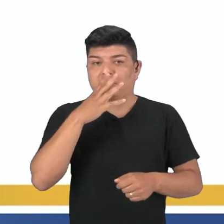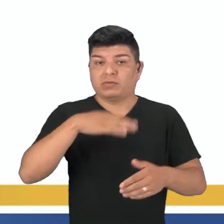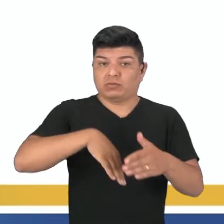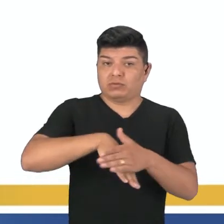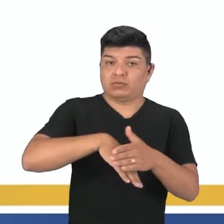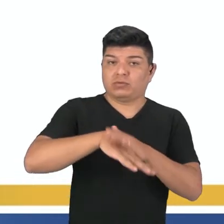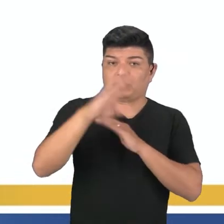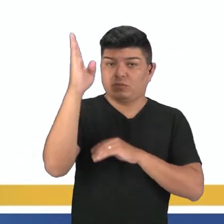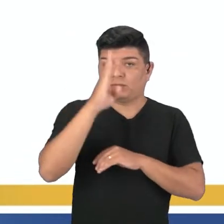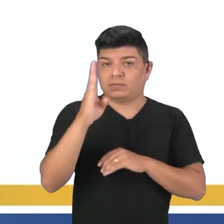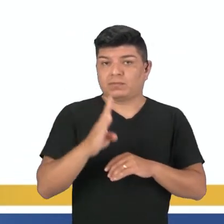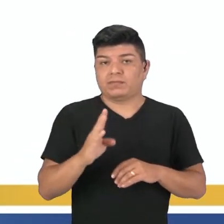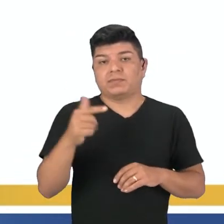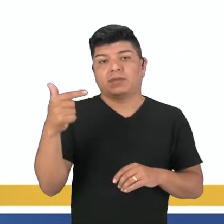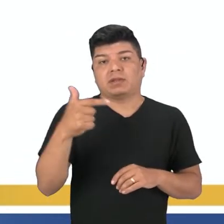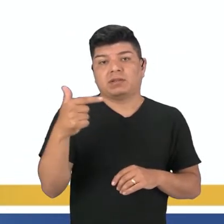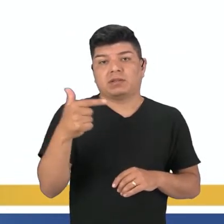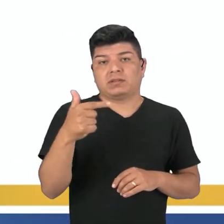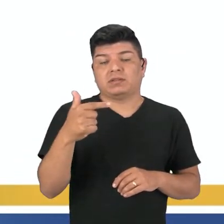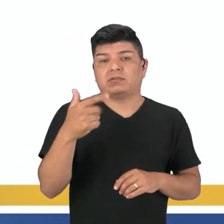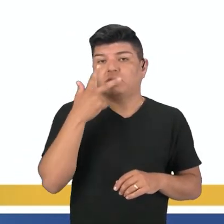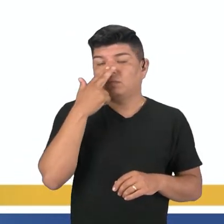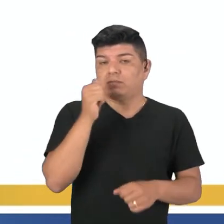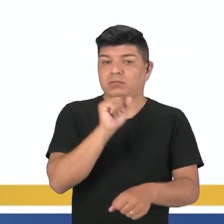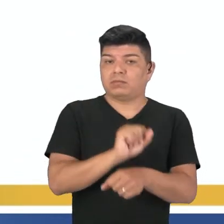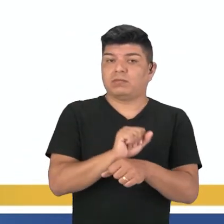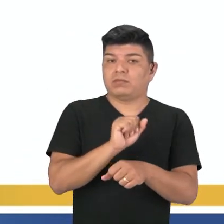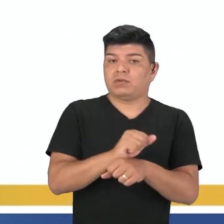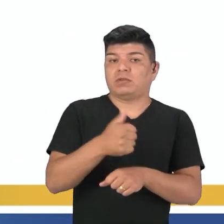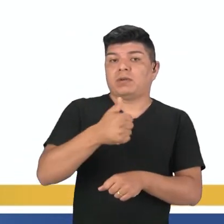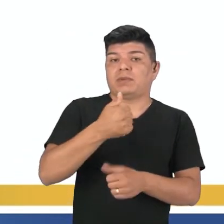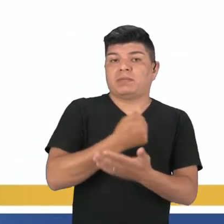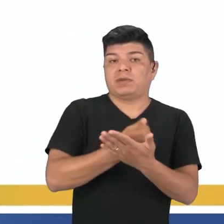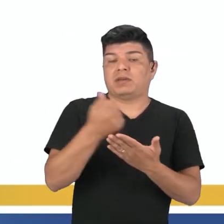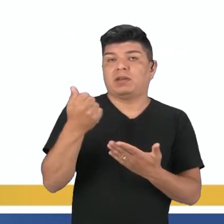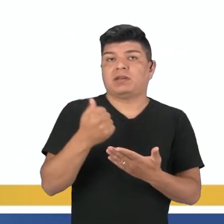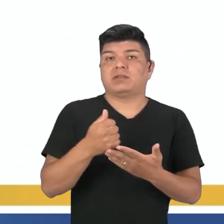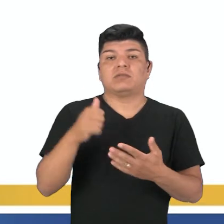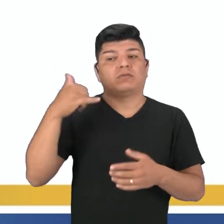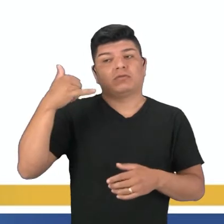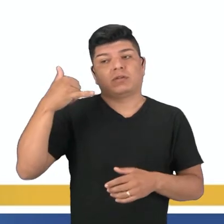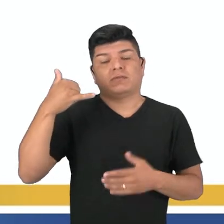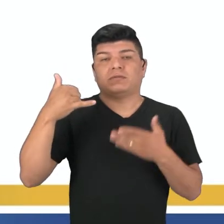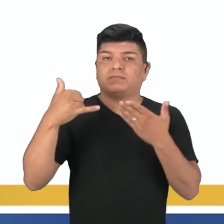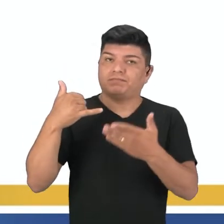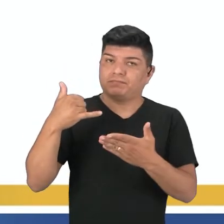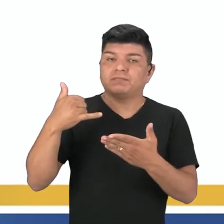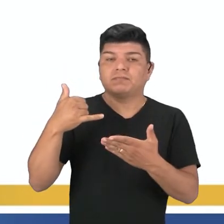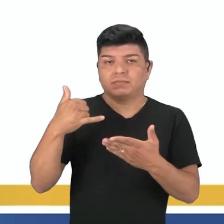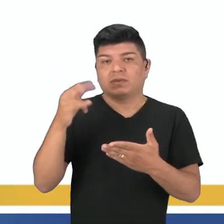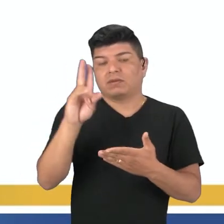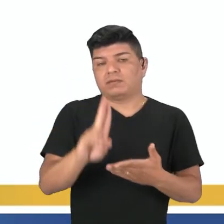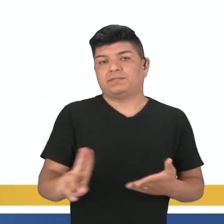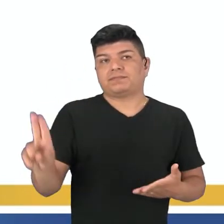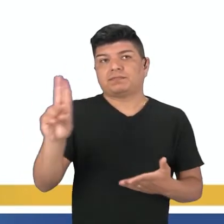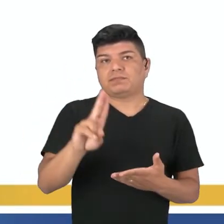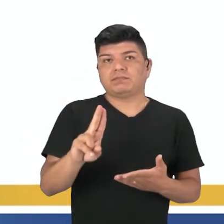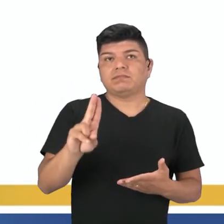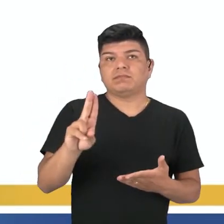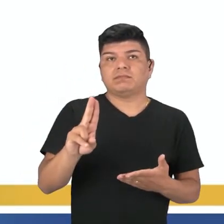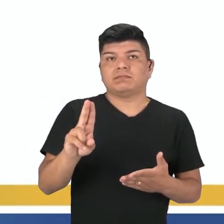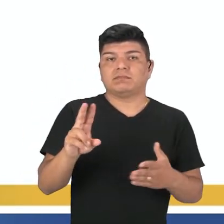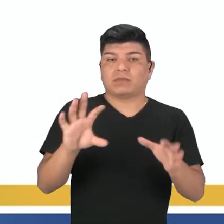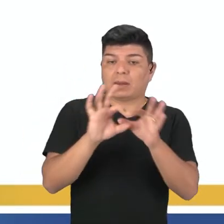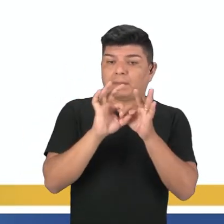do Brasil. I was watching. E a segunda veio interromper essa primeira ação. Quando o telefone tocou. Então, eu vou usar when para